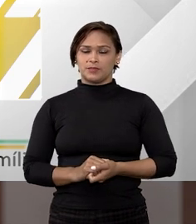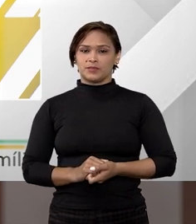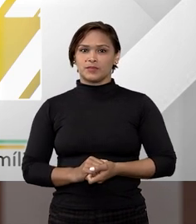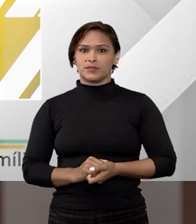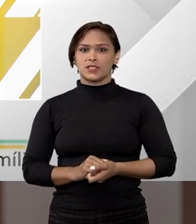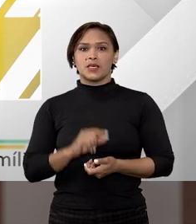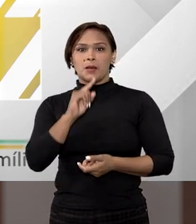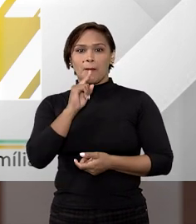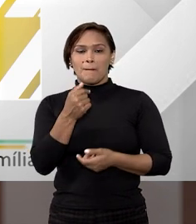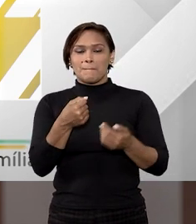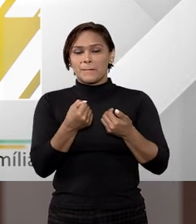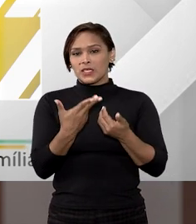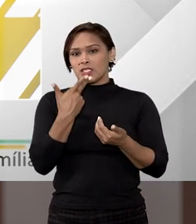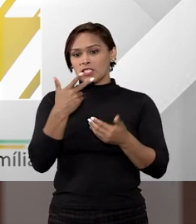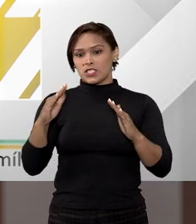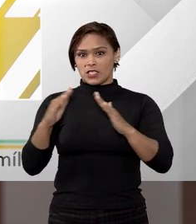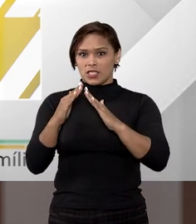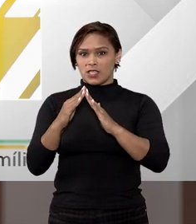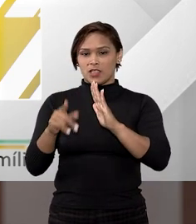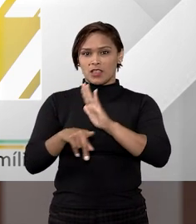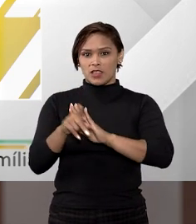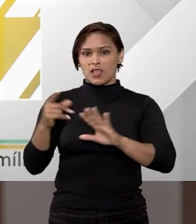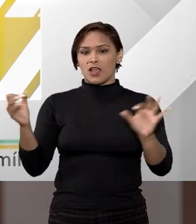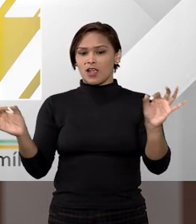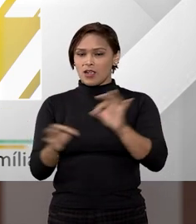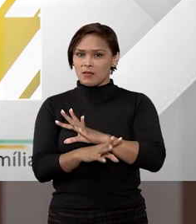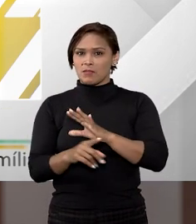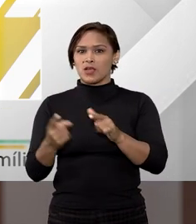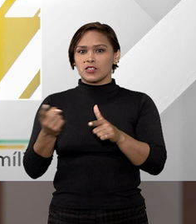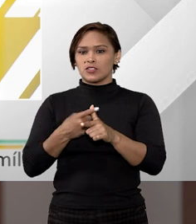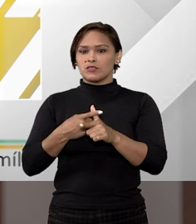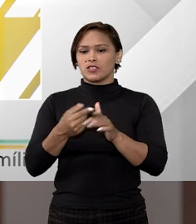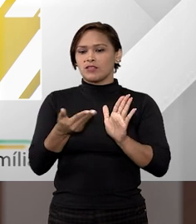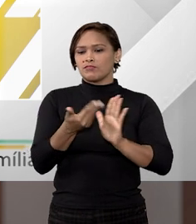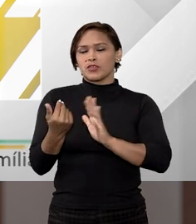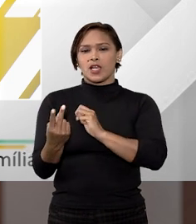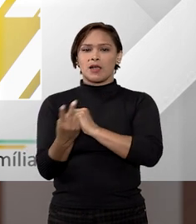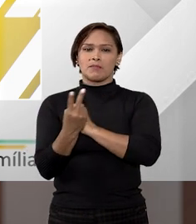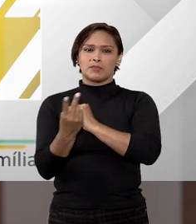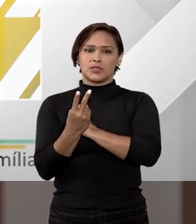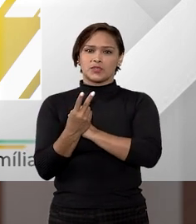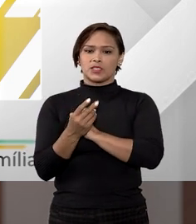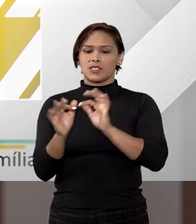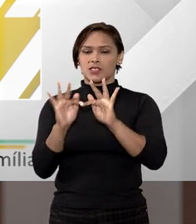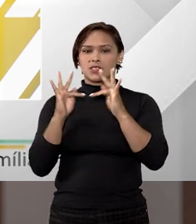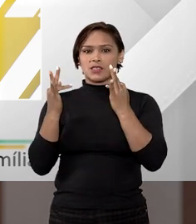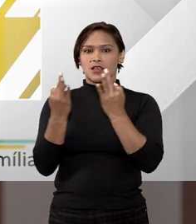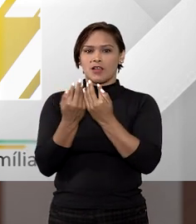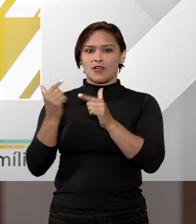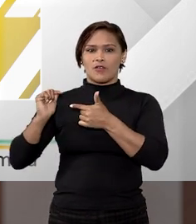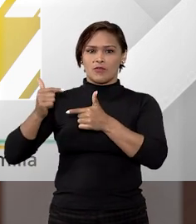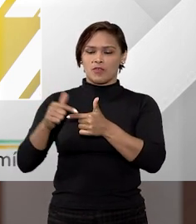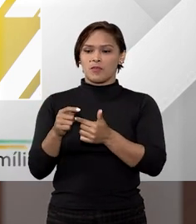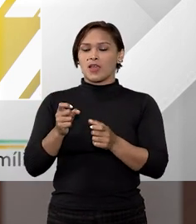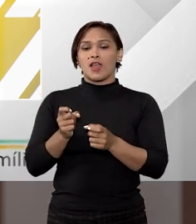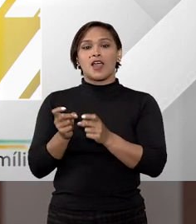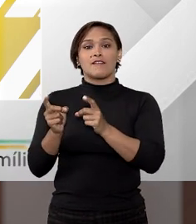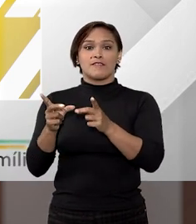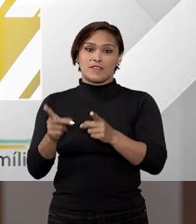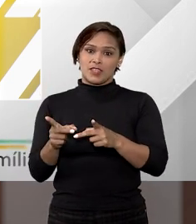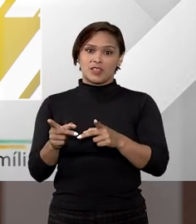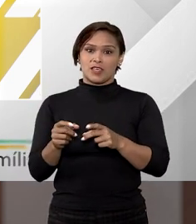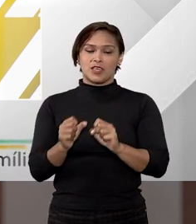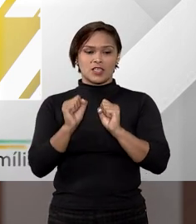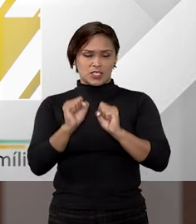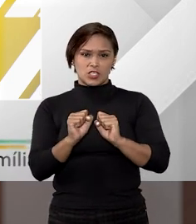Bem, e se o proprietário, para quitar a dívida, renuncia à proteção conferida ao bem de família e decide vendê-lo,